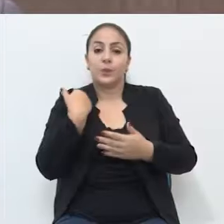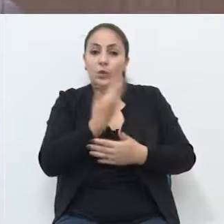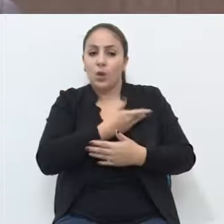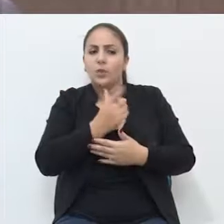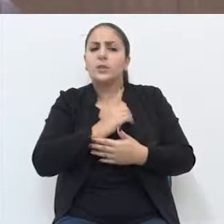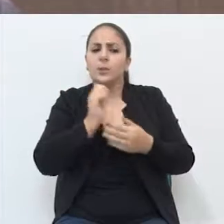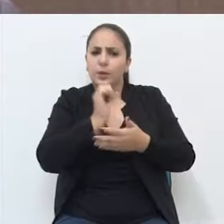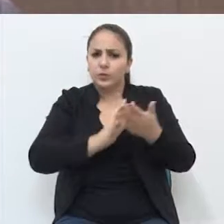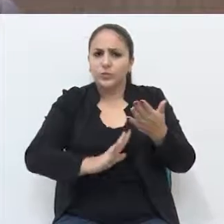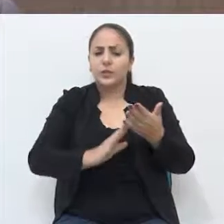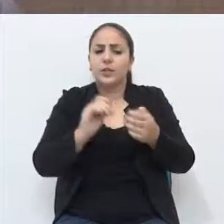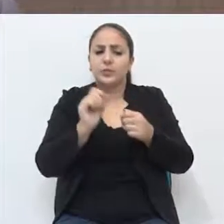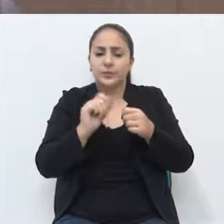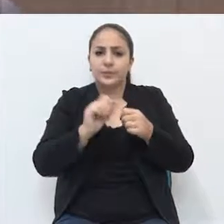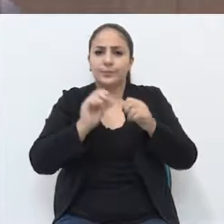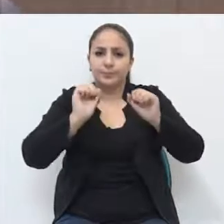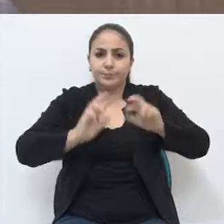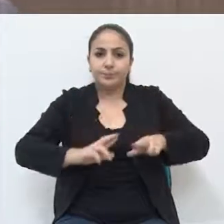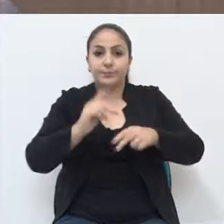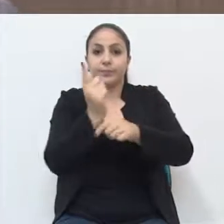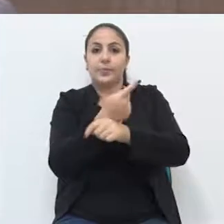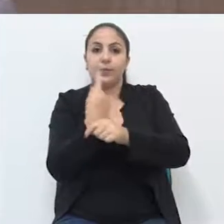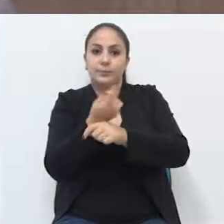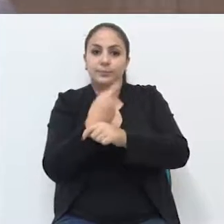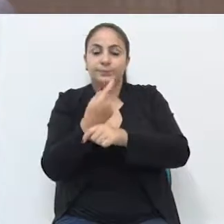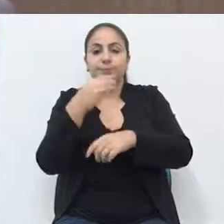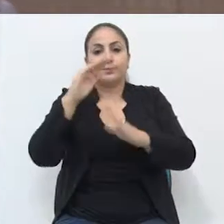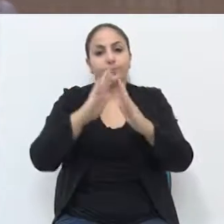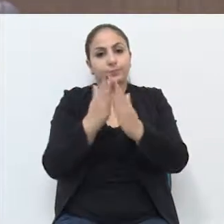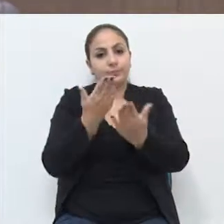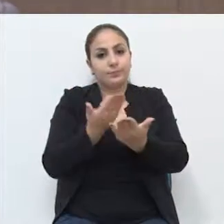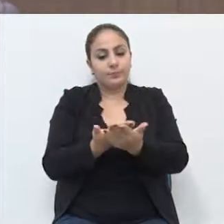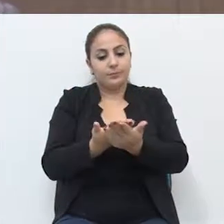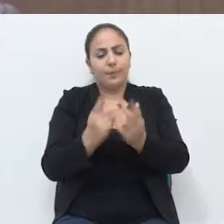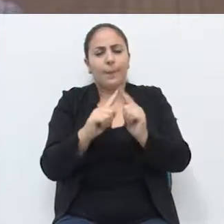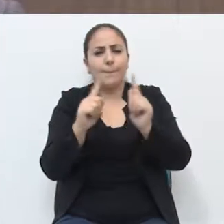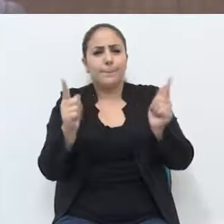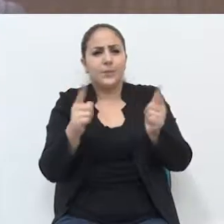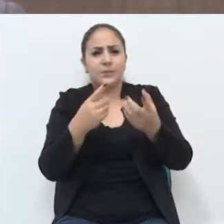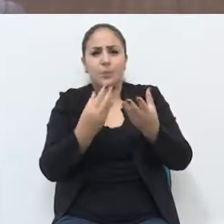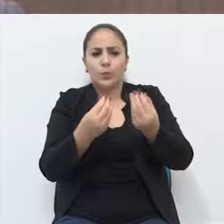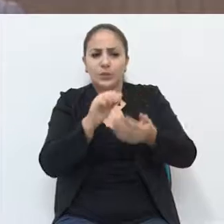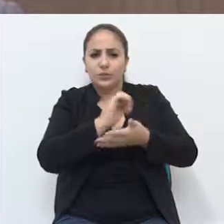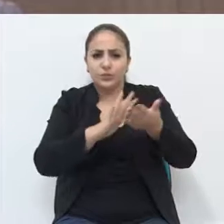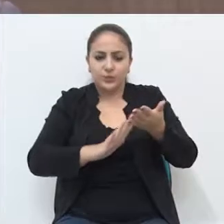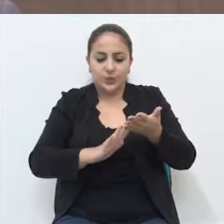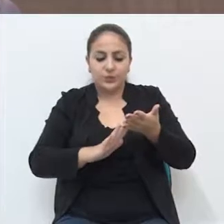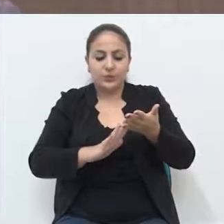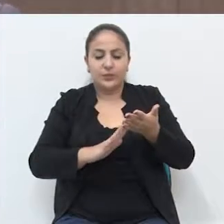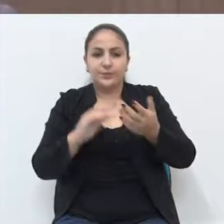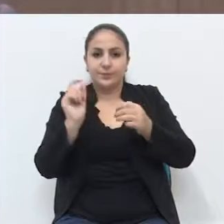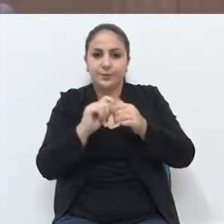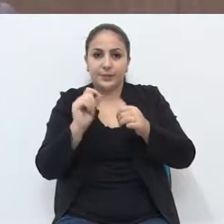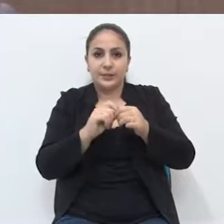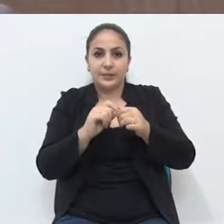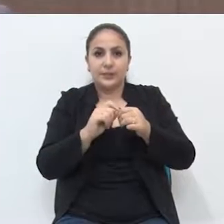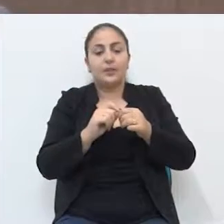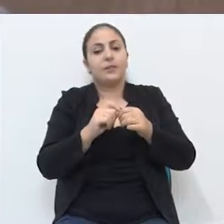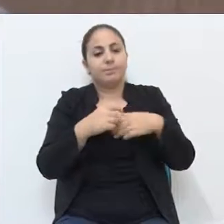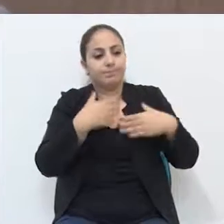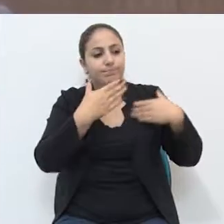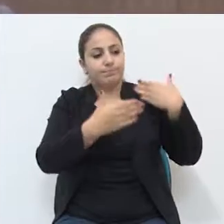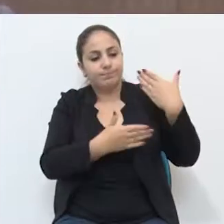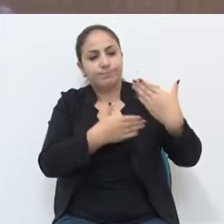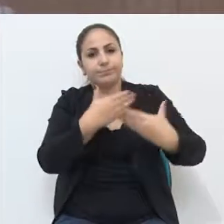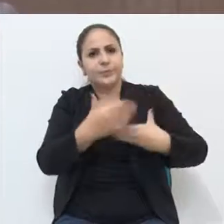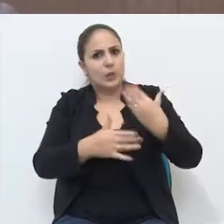atividades, sim, realizadas nesta área do meio ambiente, na área da sustentabilidade, nas escolas municipais, mas são atividades, iniciativas realizadas